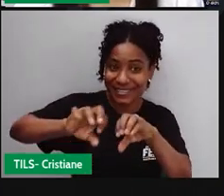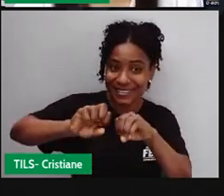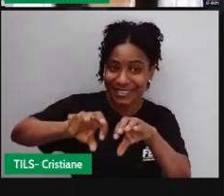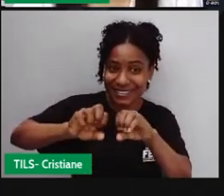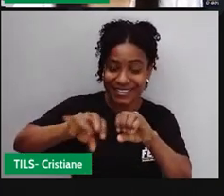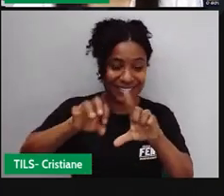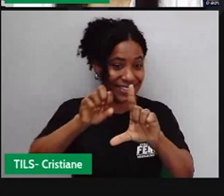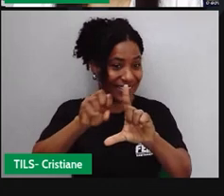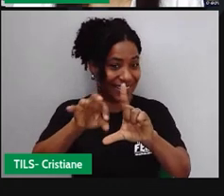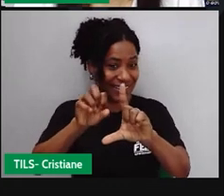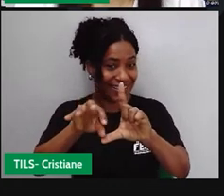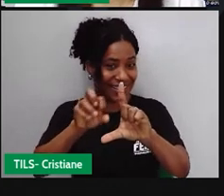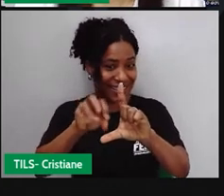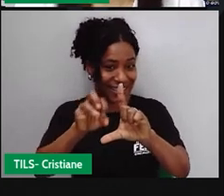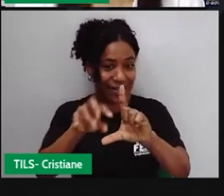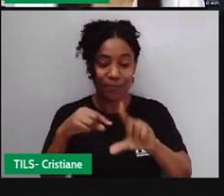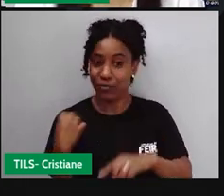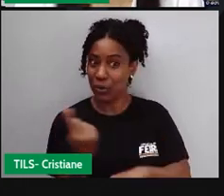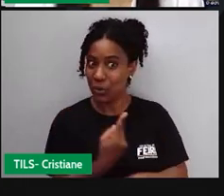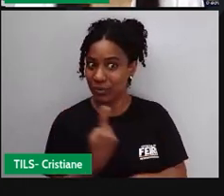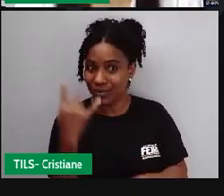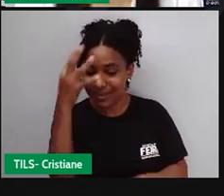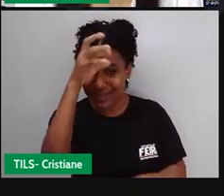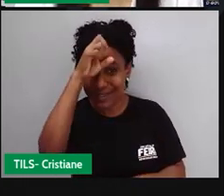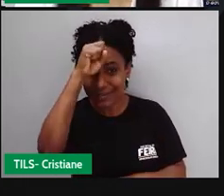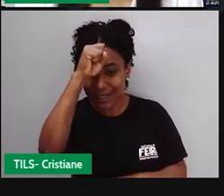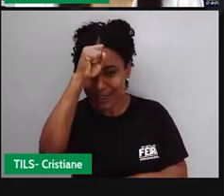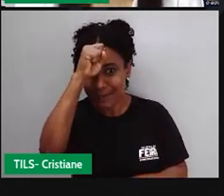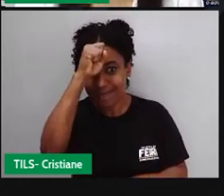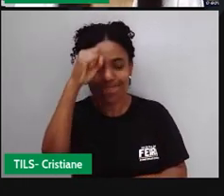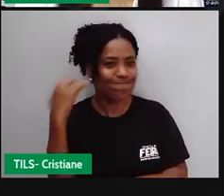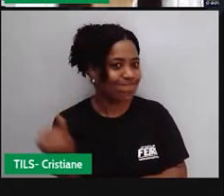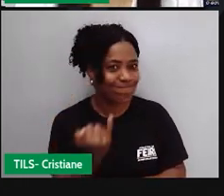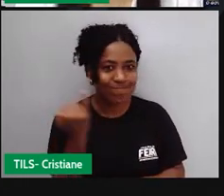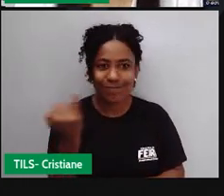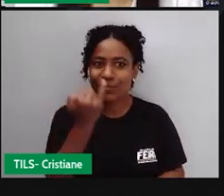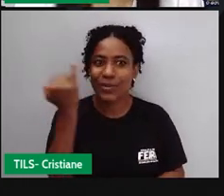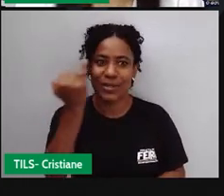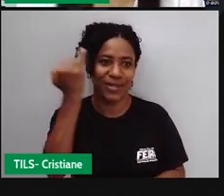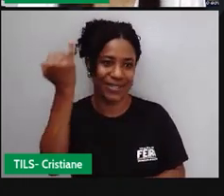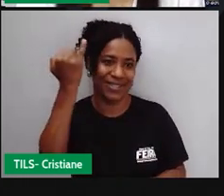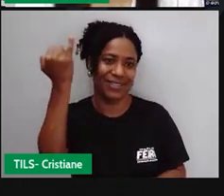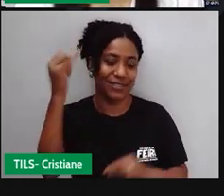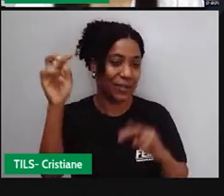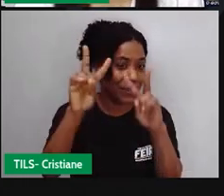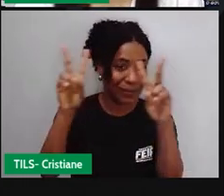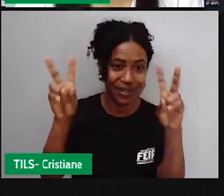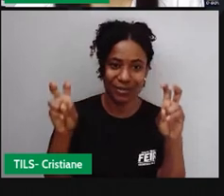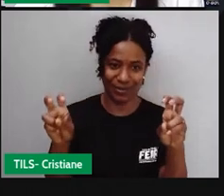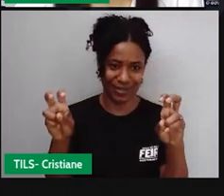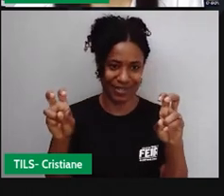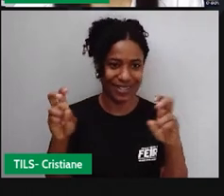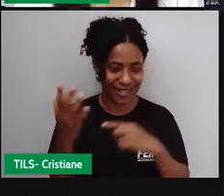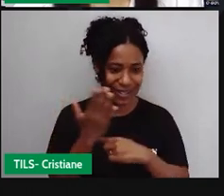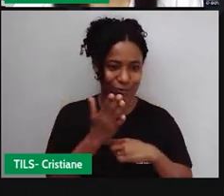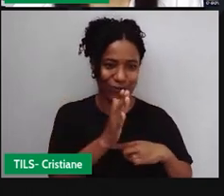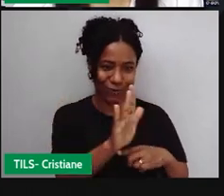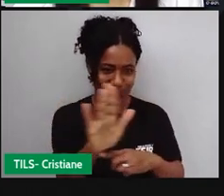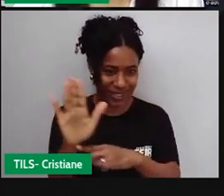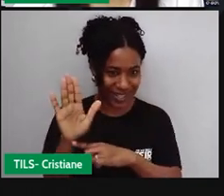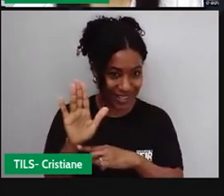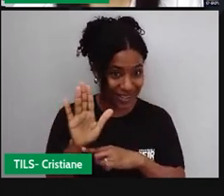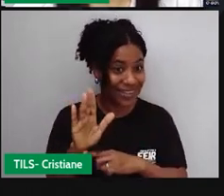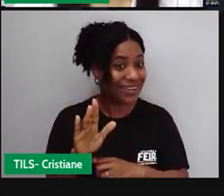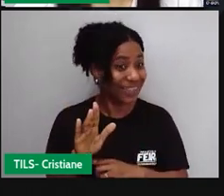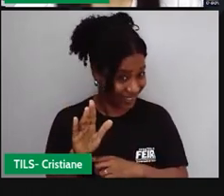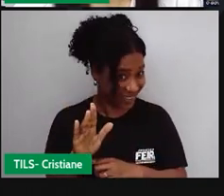na qual a gente vai aprender bastante sobre um assunto muito interessante e também importante para a nossa luta. Vamos lá